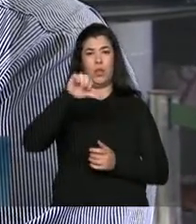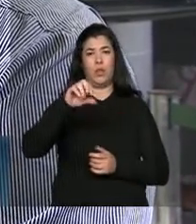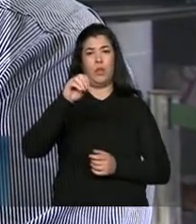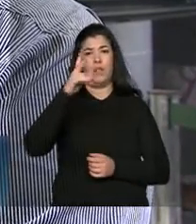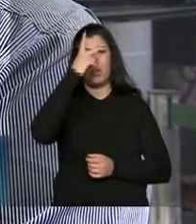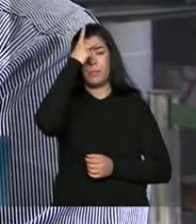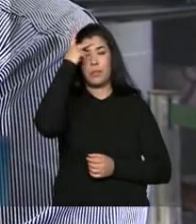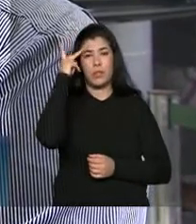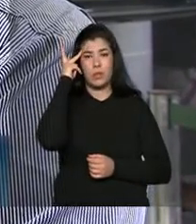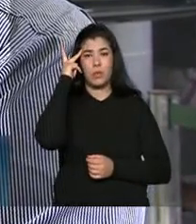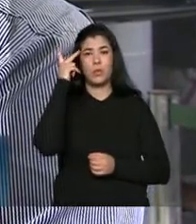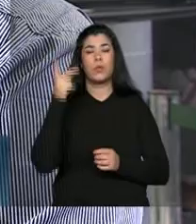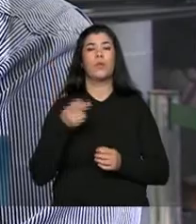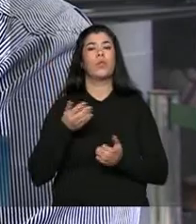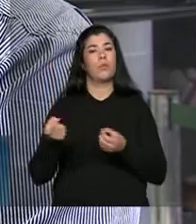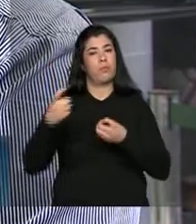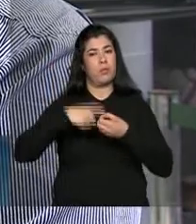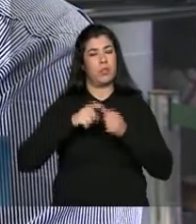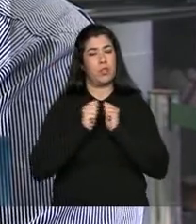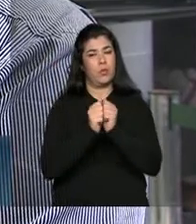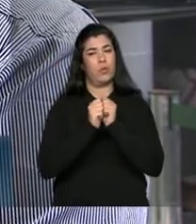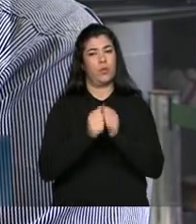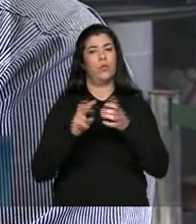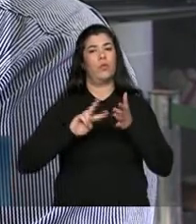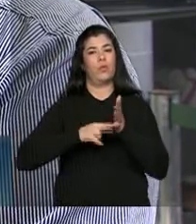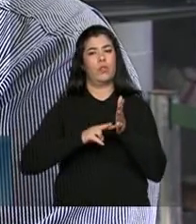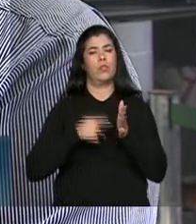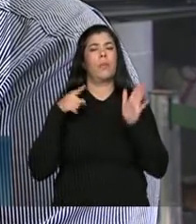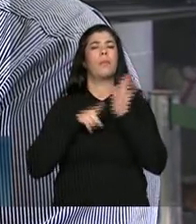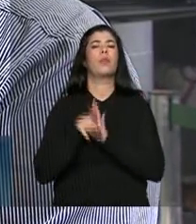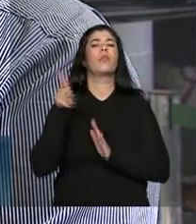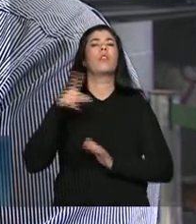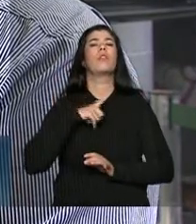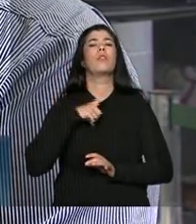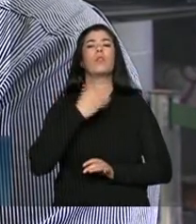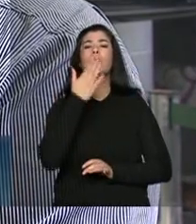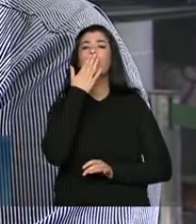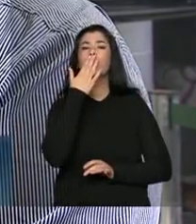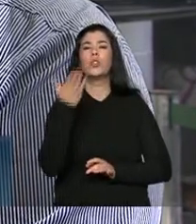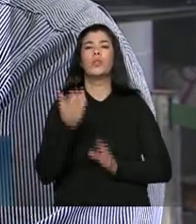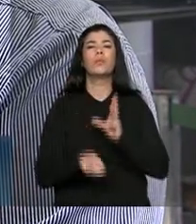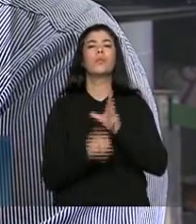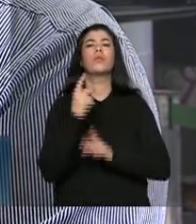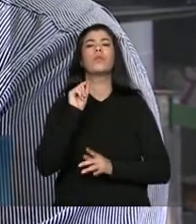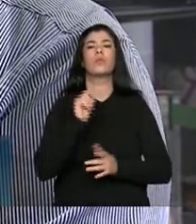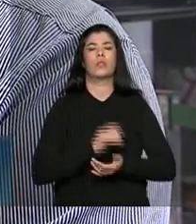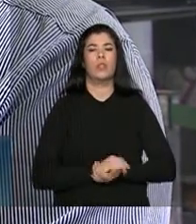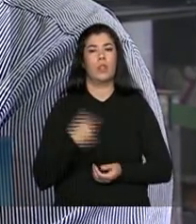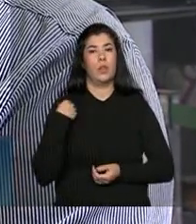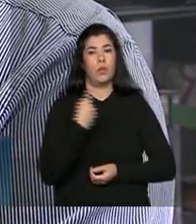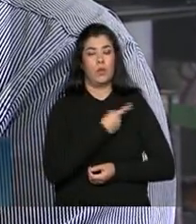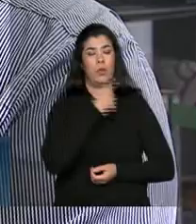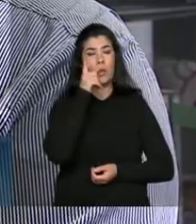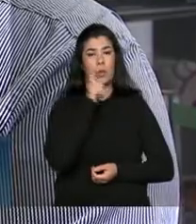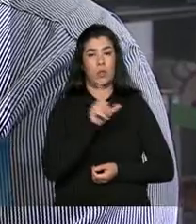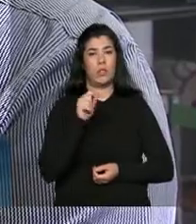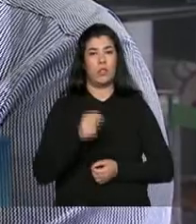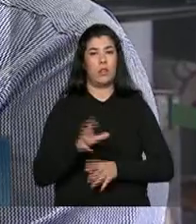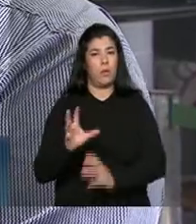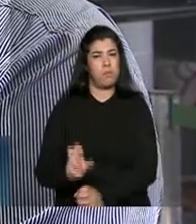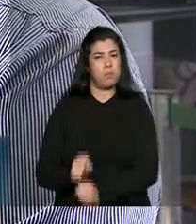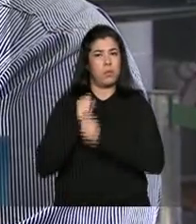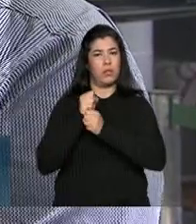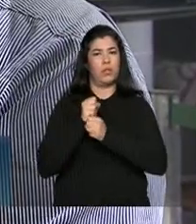produtores fiéis conosco. E o que vocês mais produzem lá? O que é o ponto forte lá na região? O nosso ponto forte é a